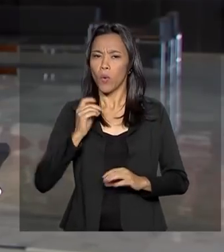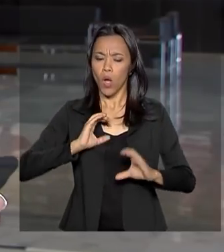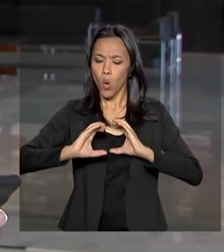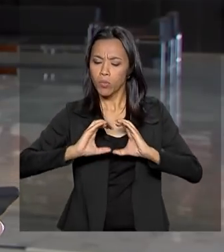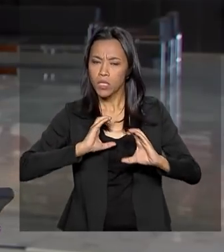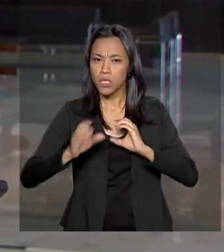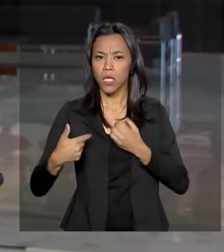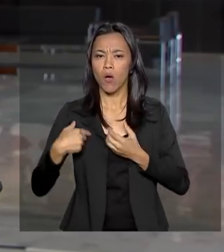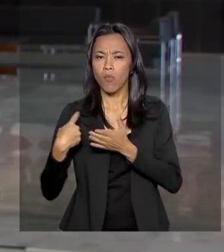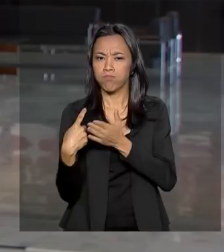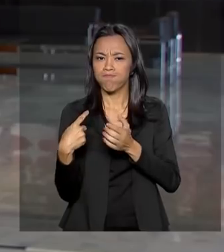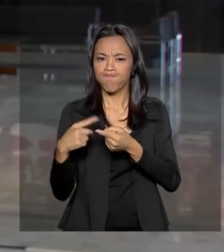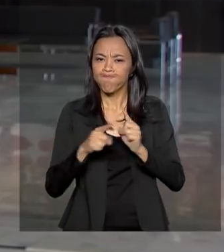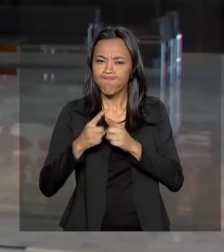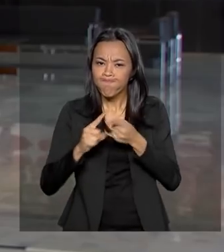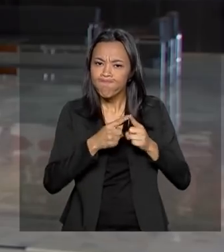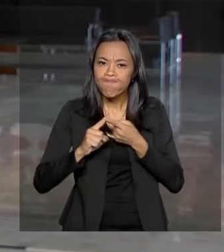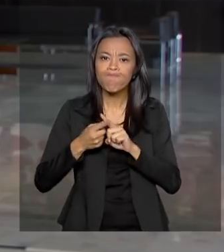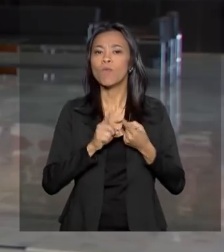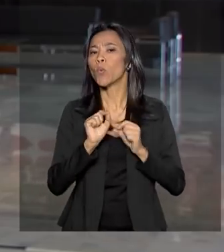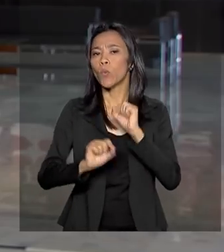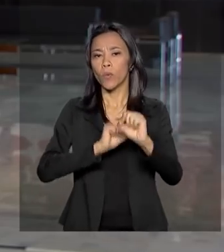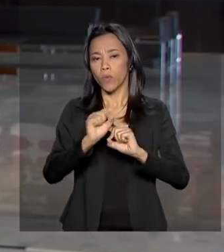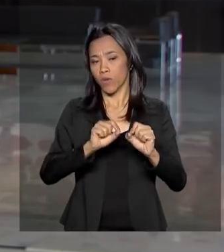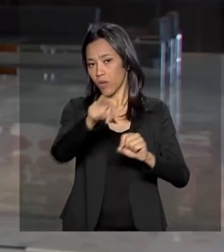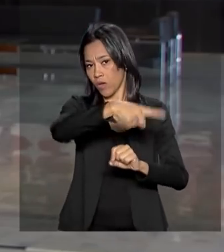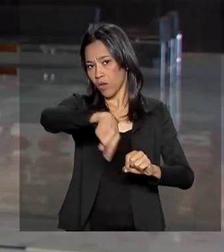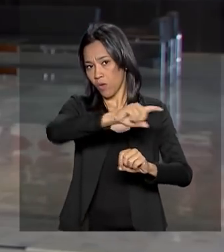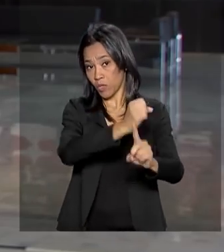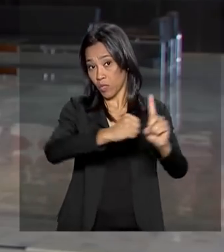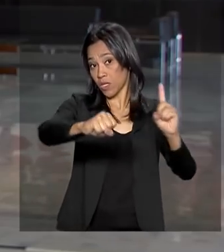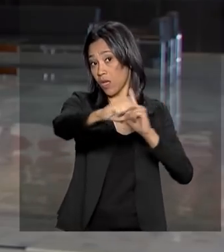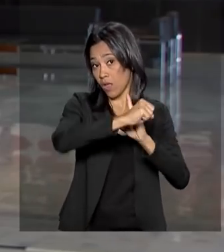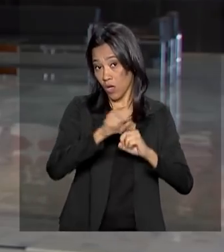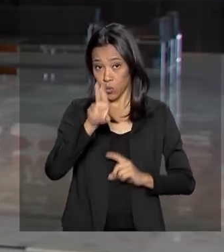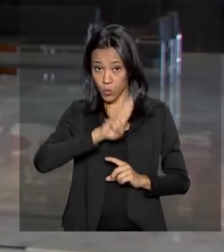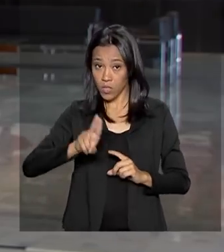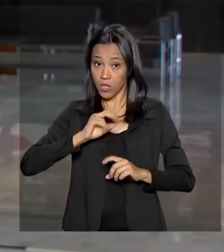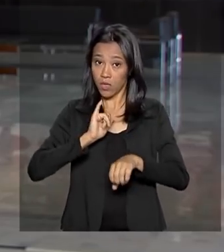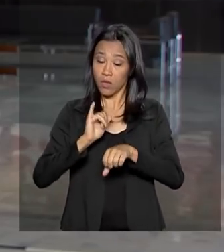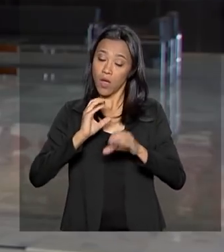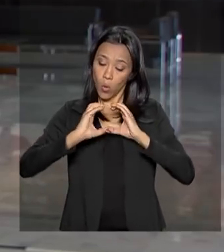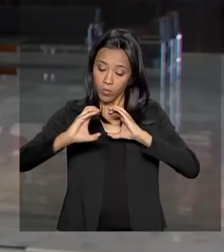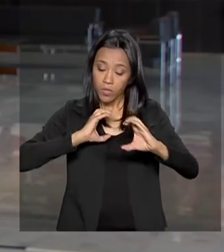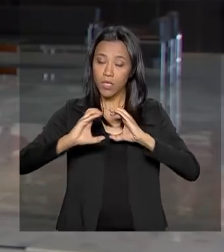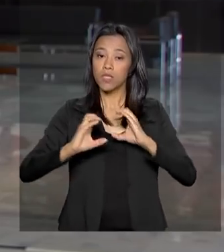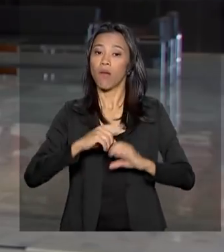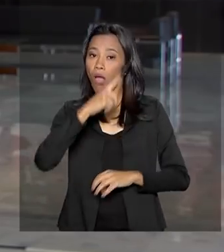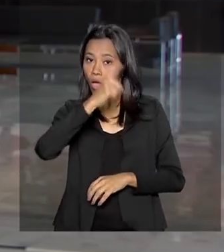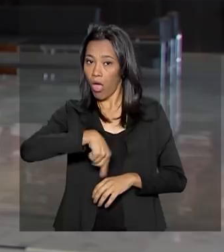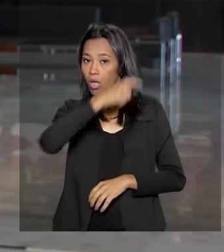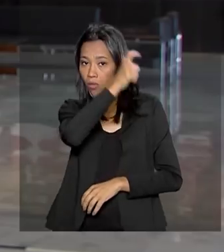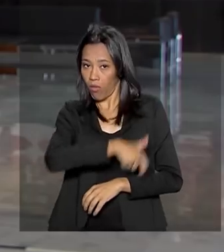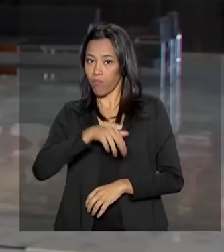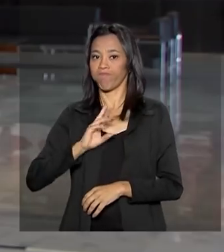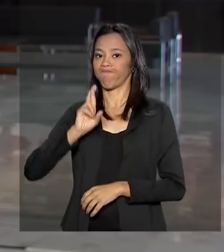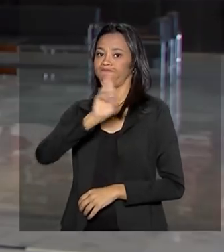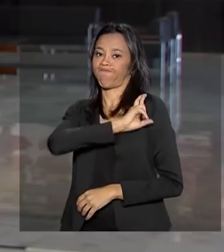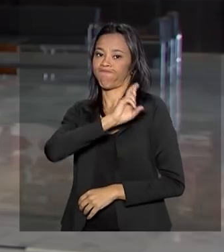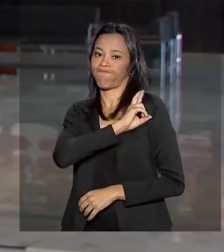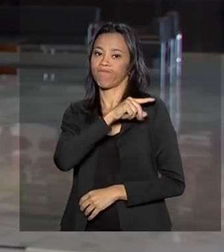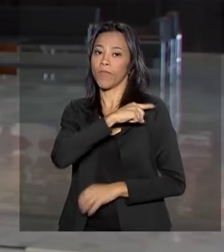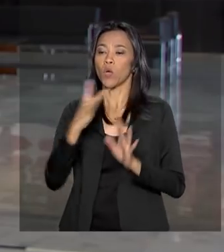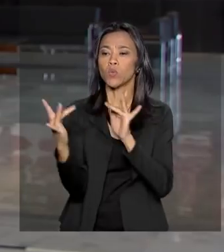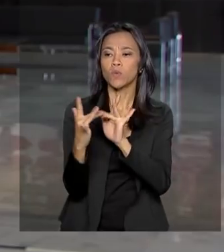articulação do governo federal com a sociedade por meio da comunicação. Além disso, caberá ao ministro Ramos a articulação com o